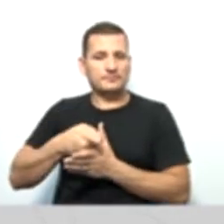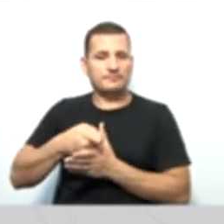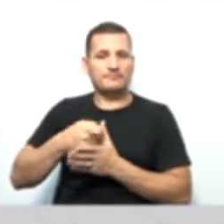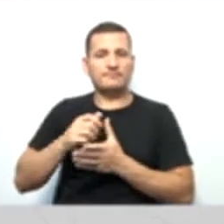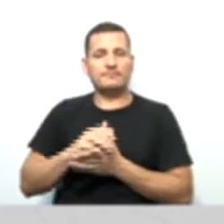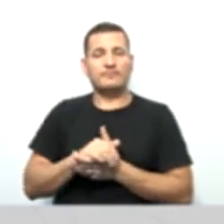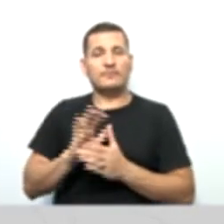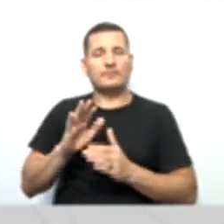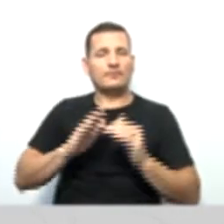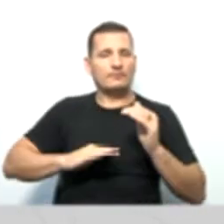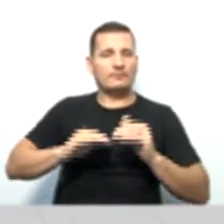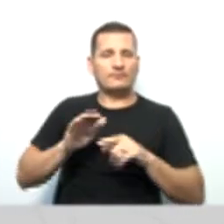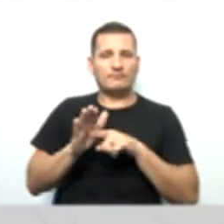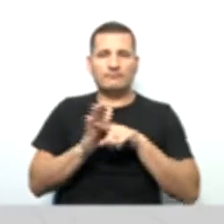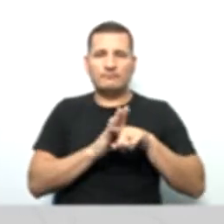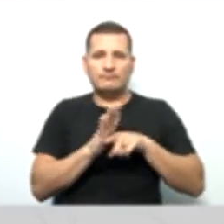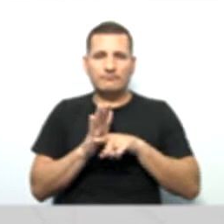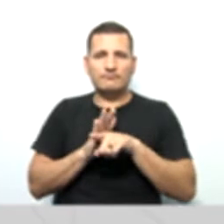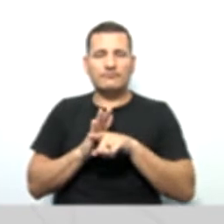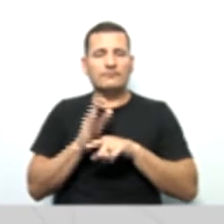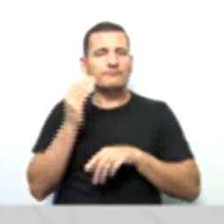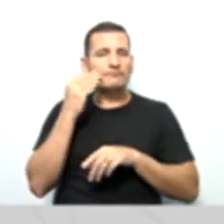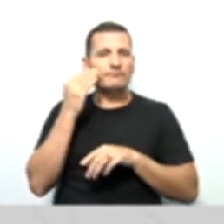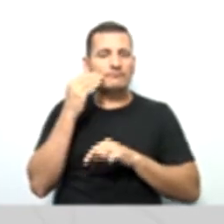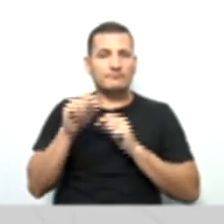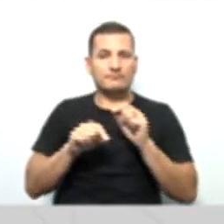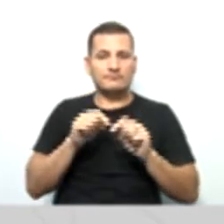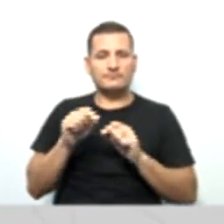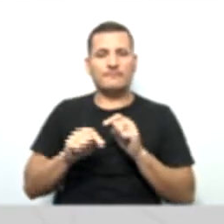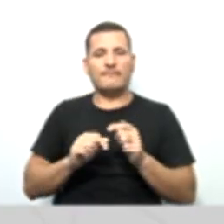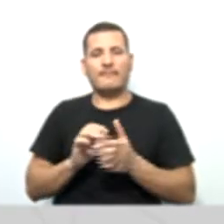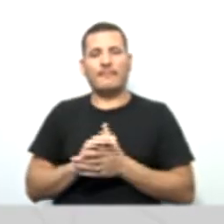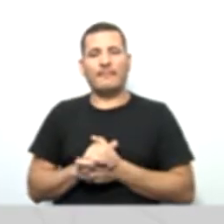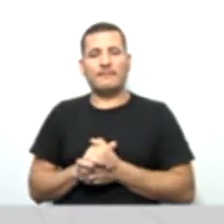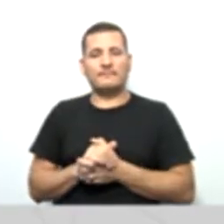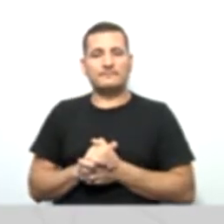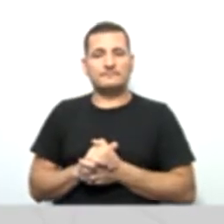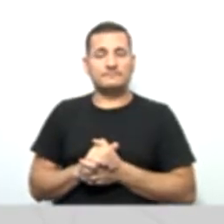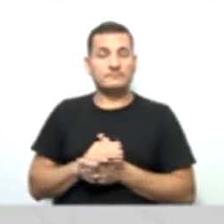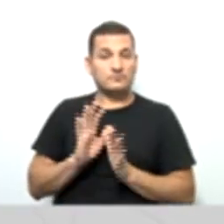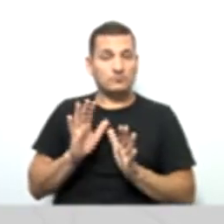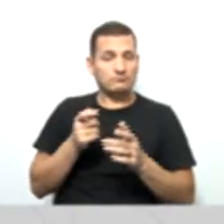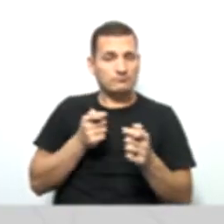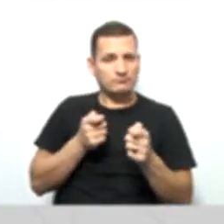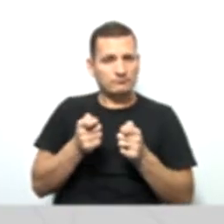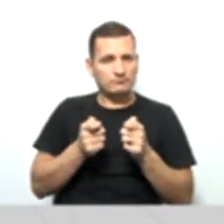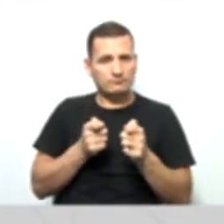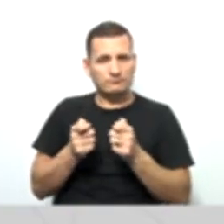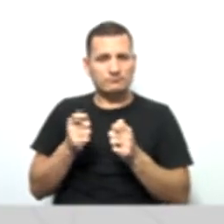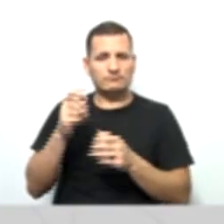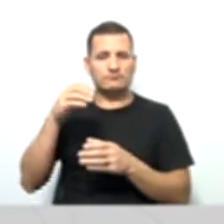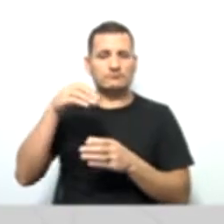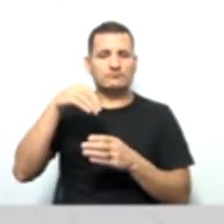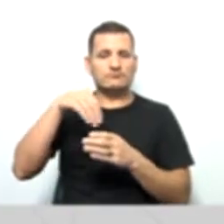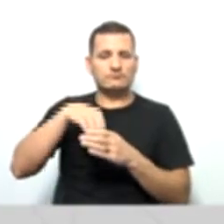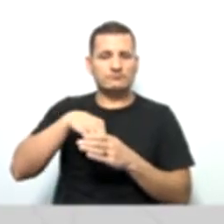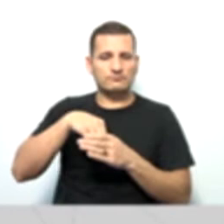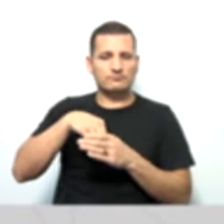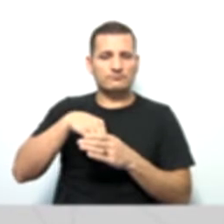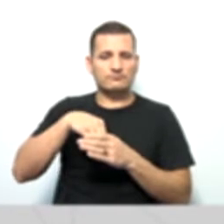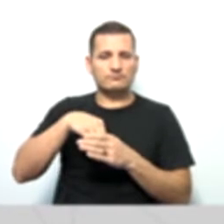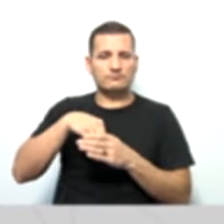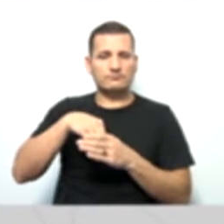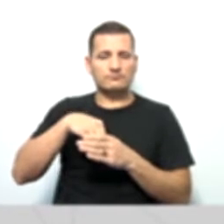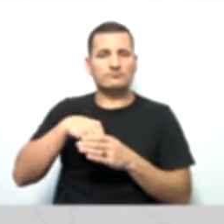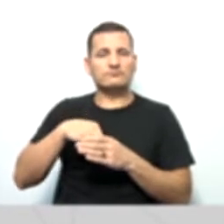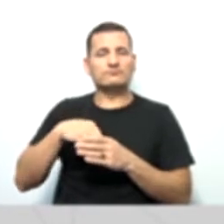auditor deve verificar aqui, gente? Ele deve verificar, junto aos controles internos existentes, em especial